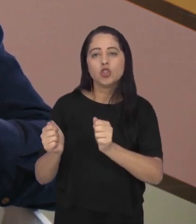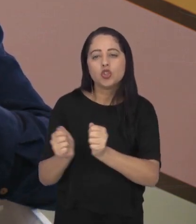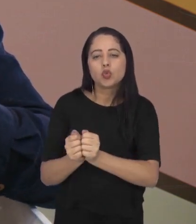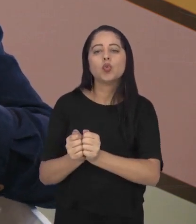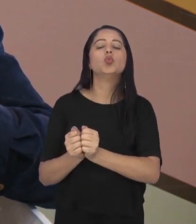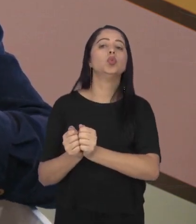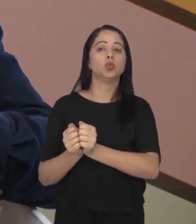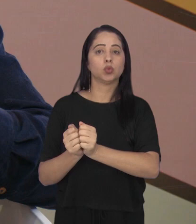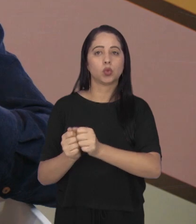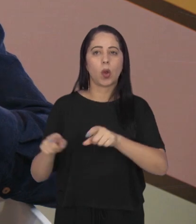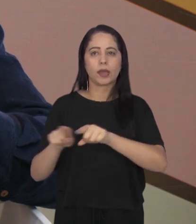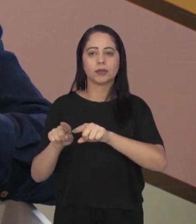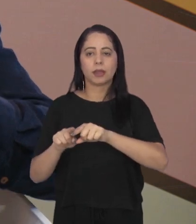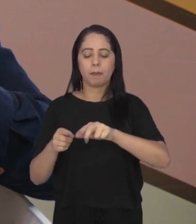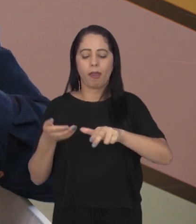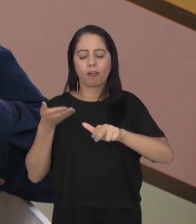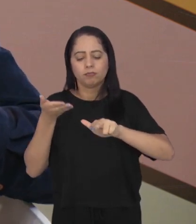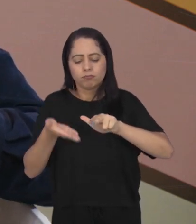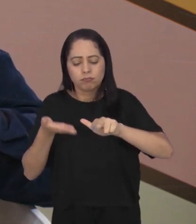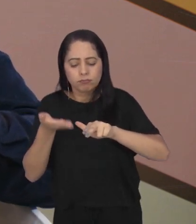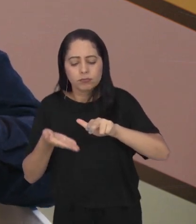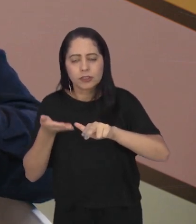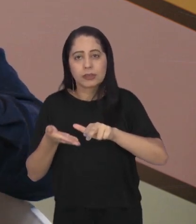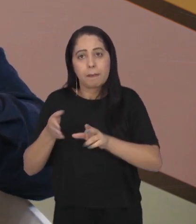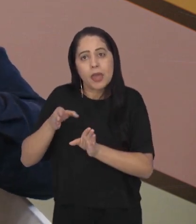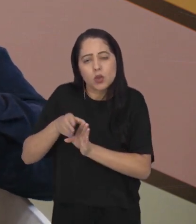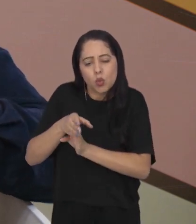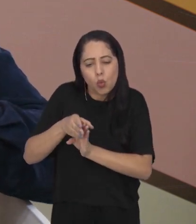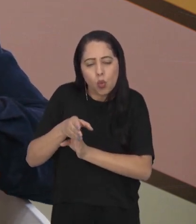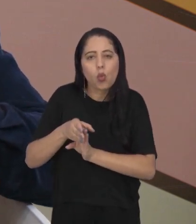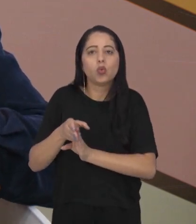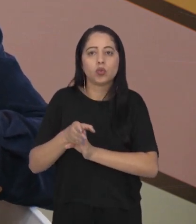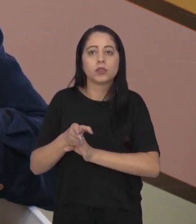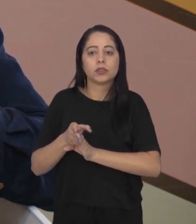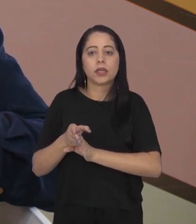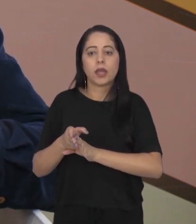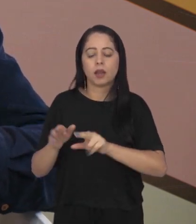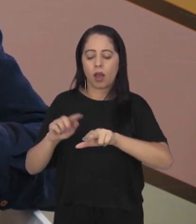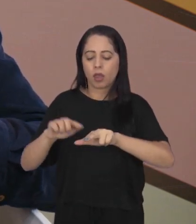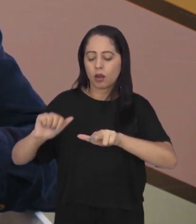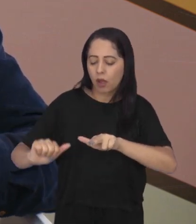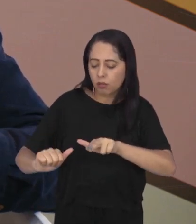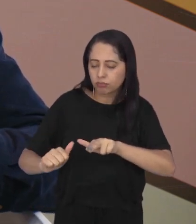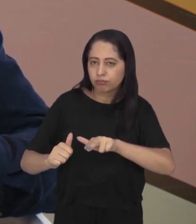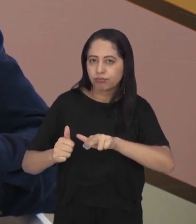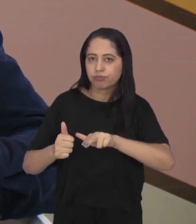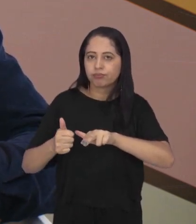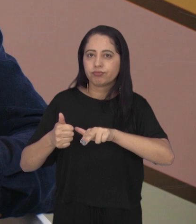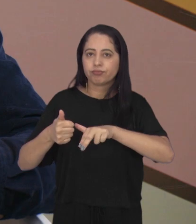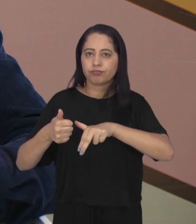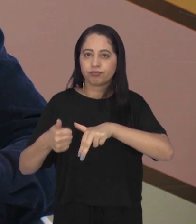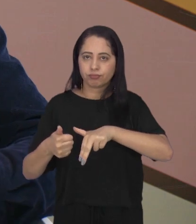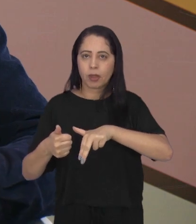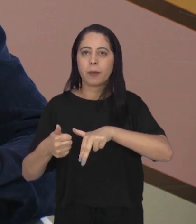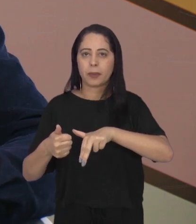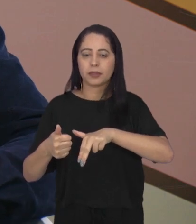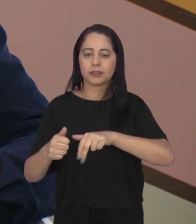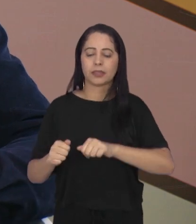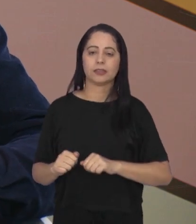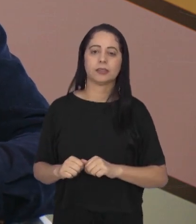resgatar aspectos pessoais, subjetivos dele. Isso vai fortalecendo ele a enfrentar